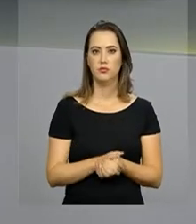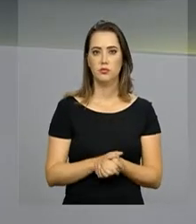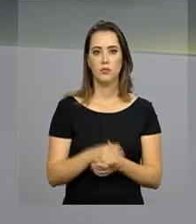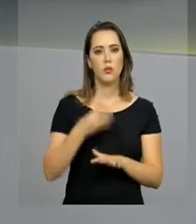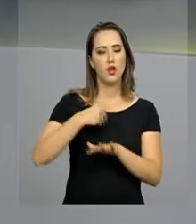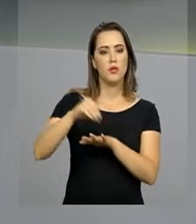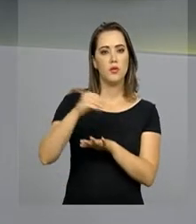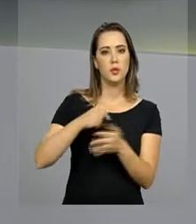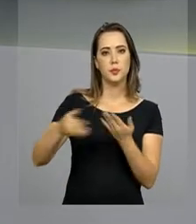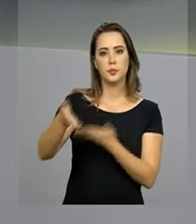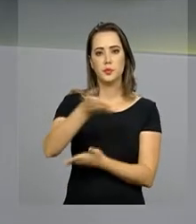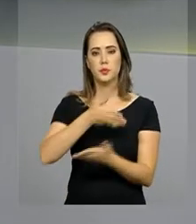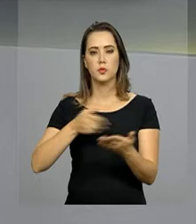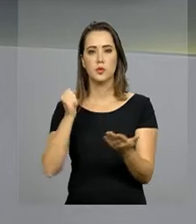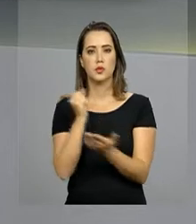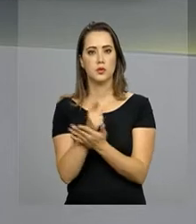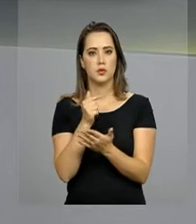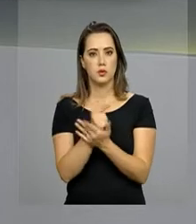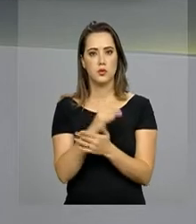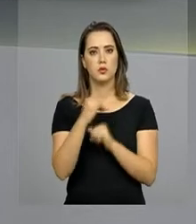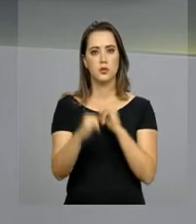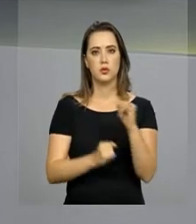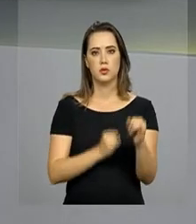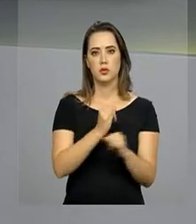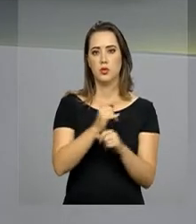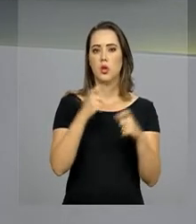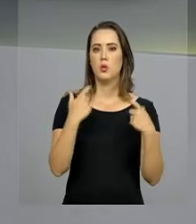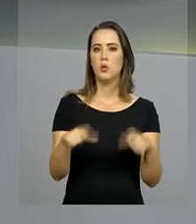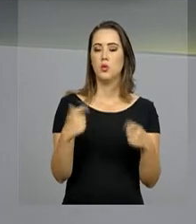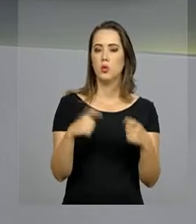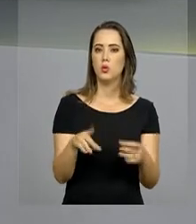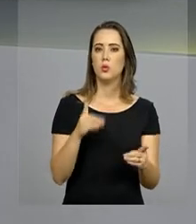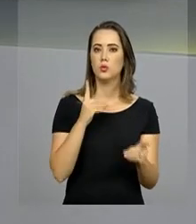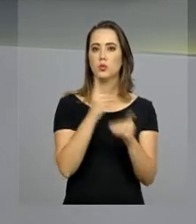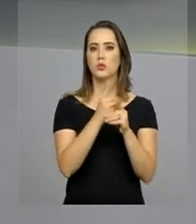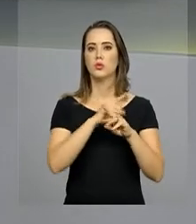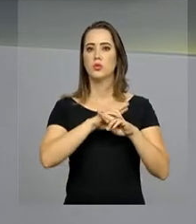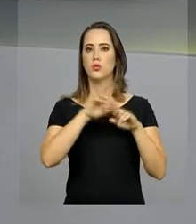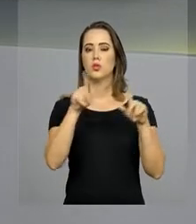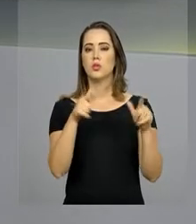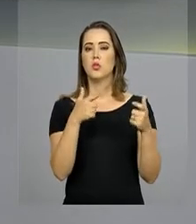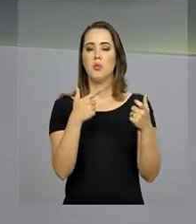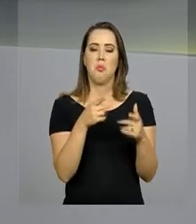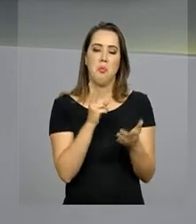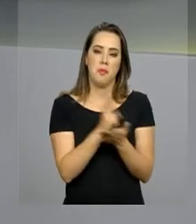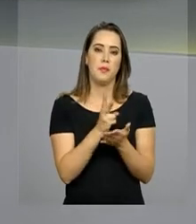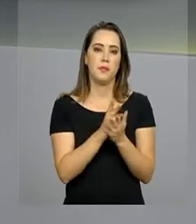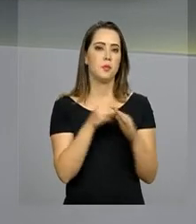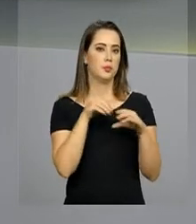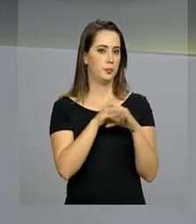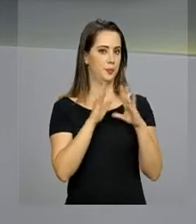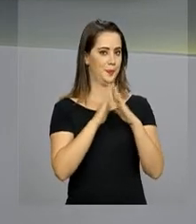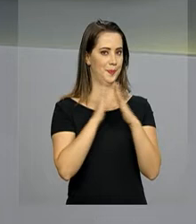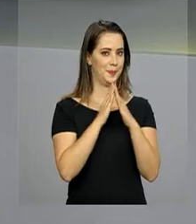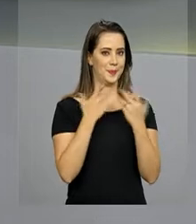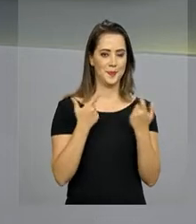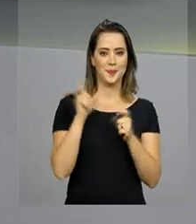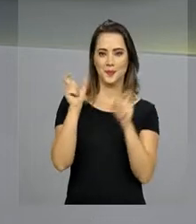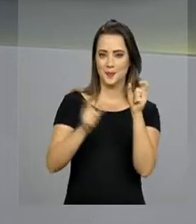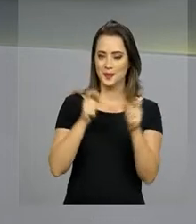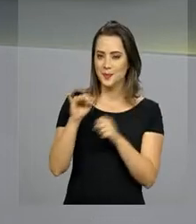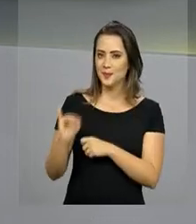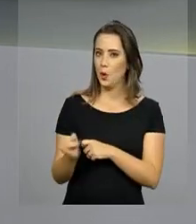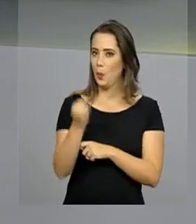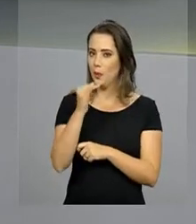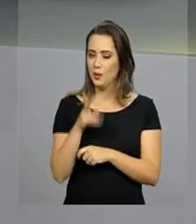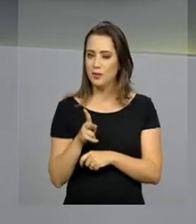Informação, relacionamentos e compras. A internet é o espaço onde a gente encontra tudo isso sem sair de casa. E os brasileiros